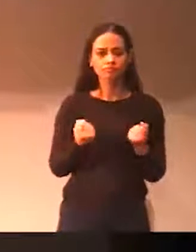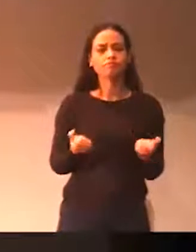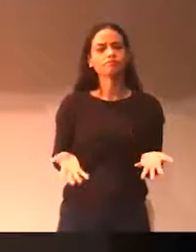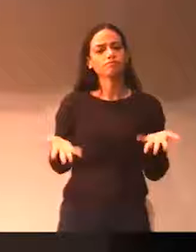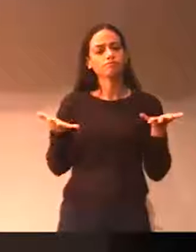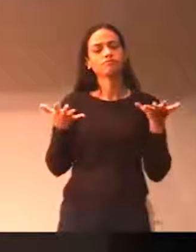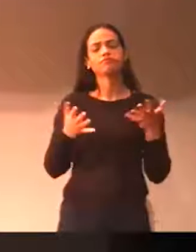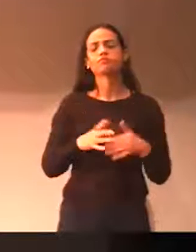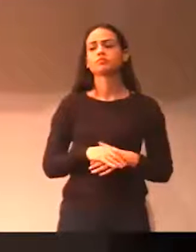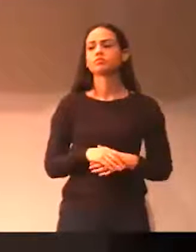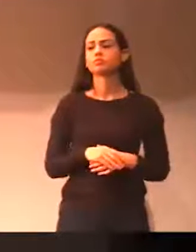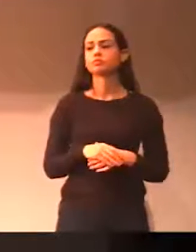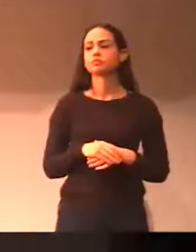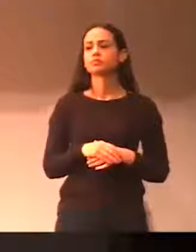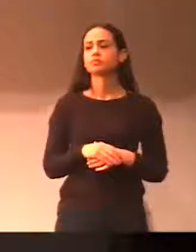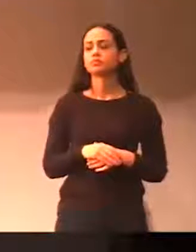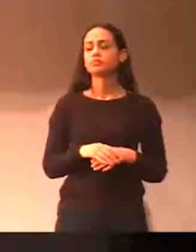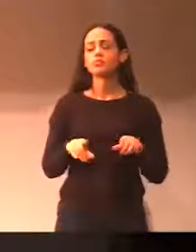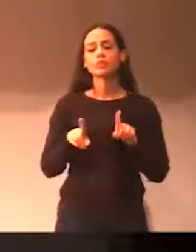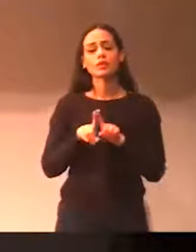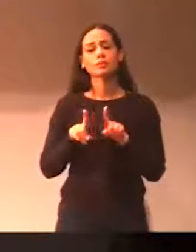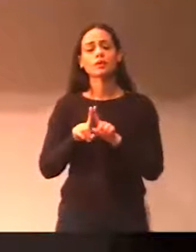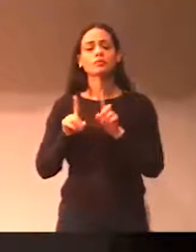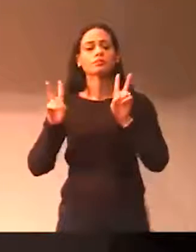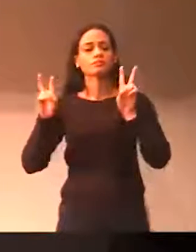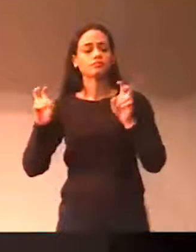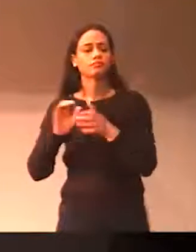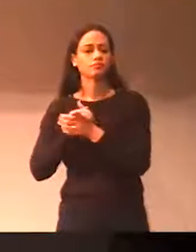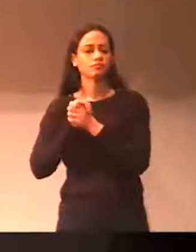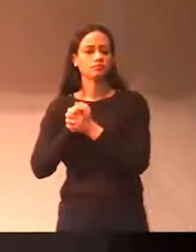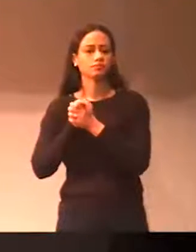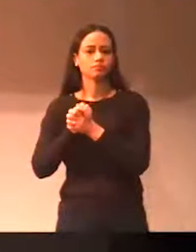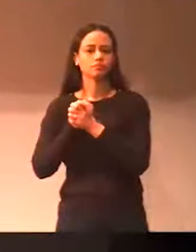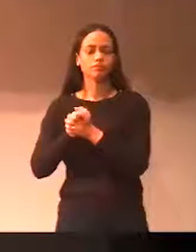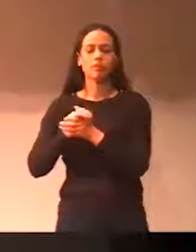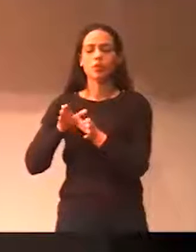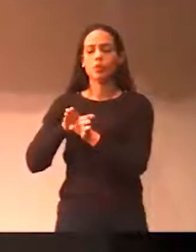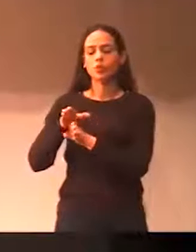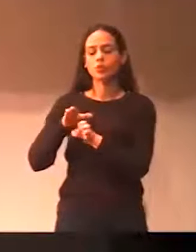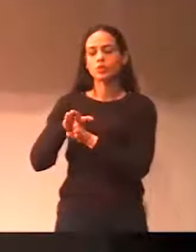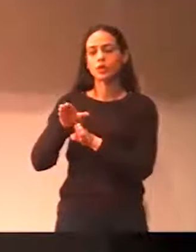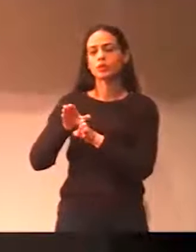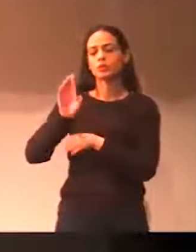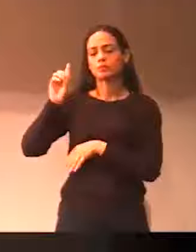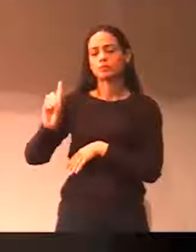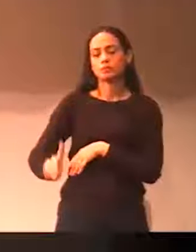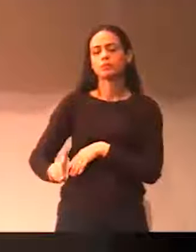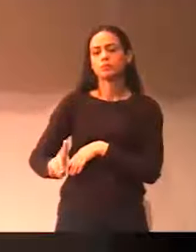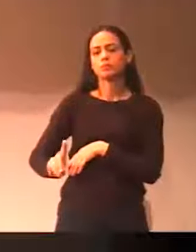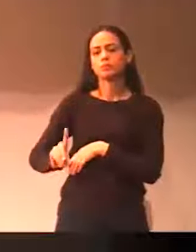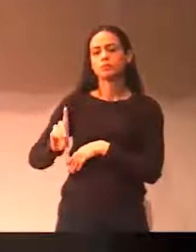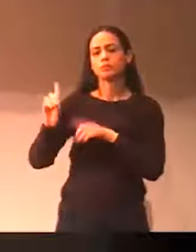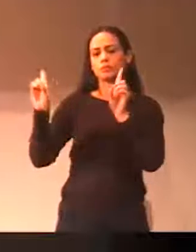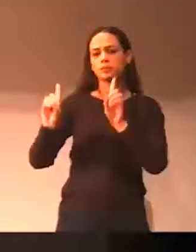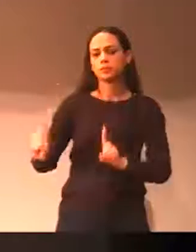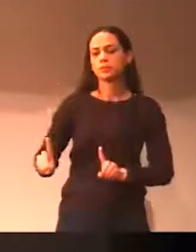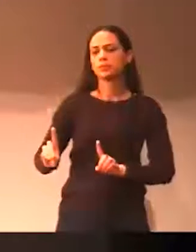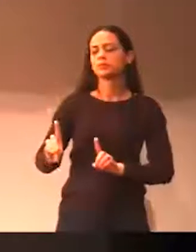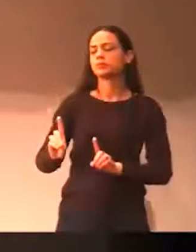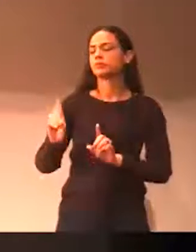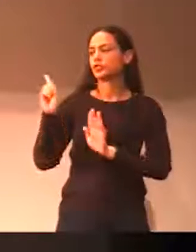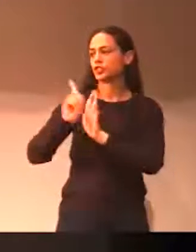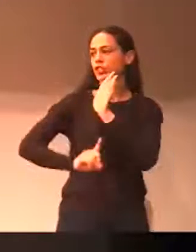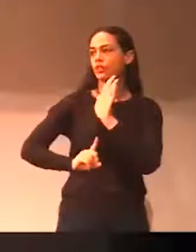parabéns, especialmente para o Conselho Municipal dos Direitos da Pessoa com Deficiência, mas aqui estender os parabéns para o pessoal da